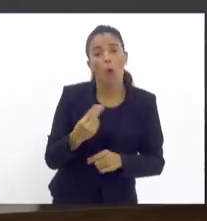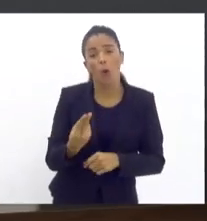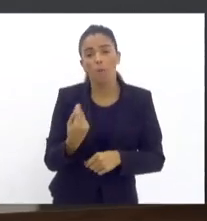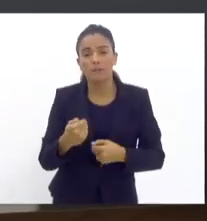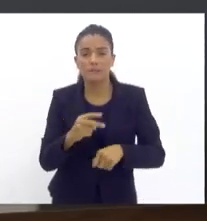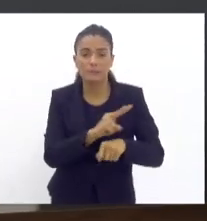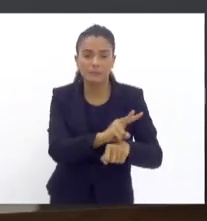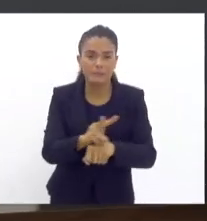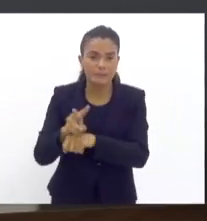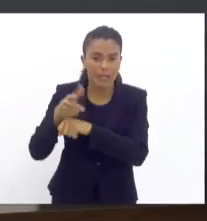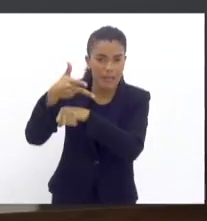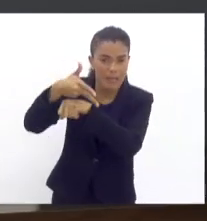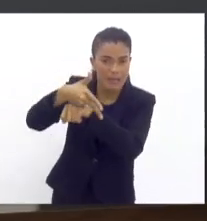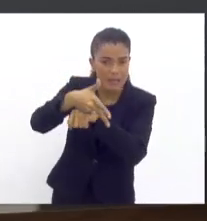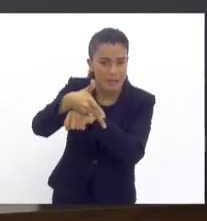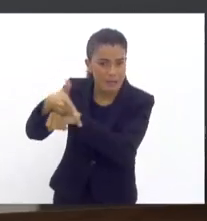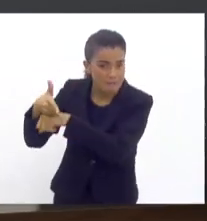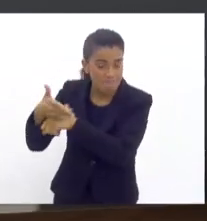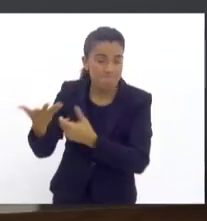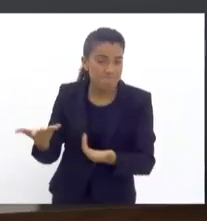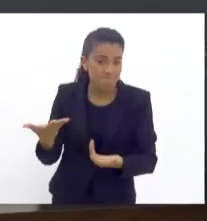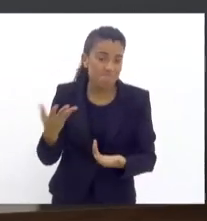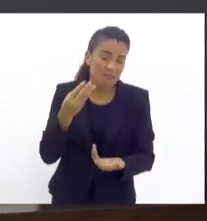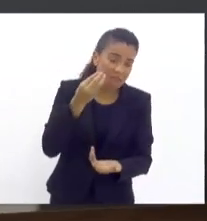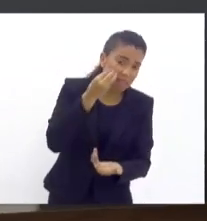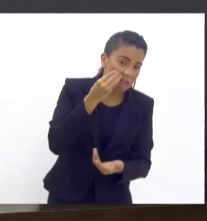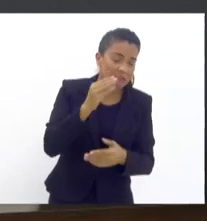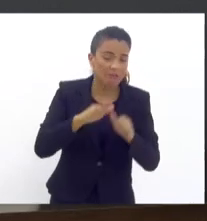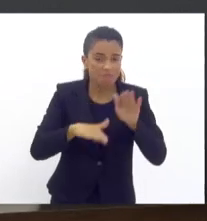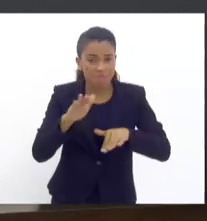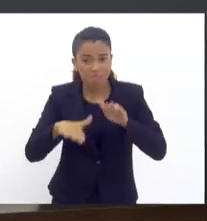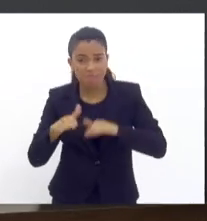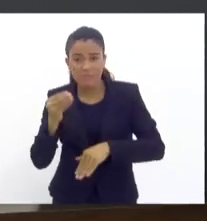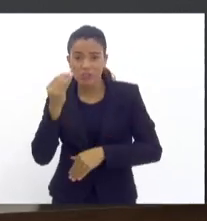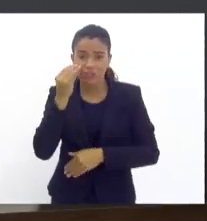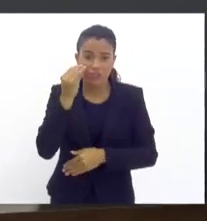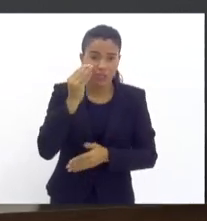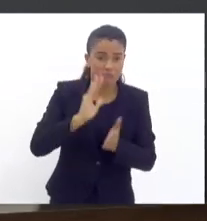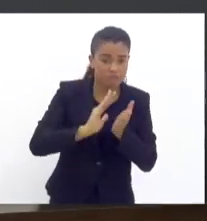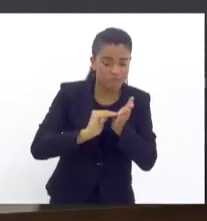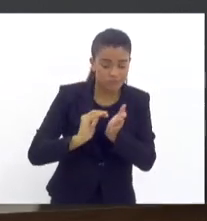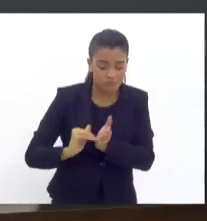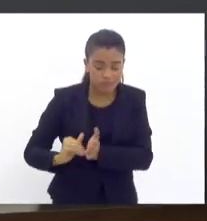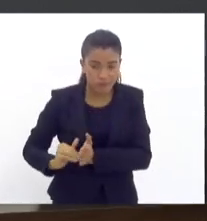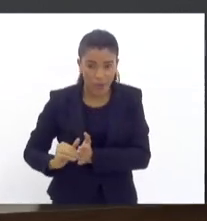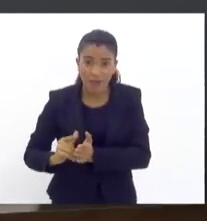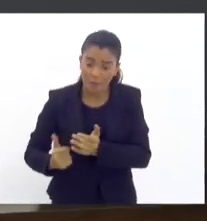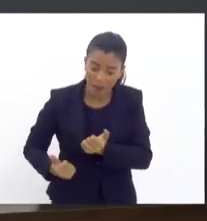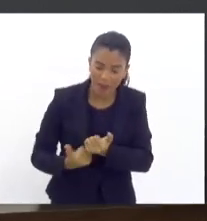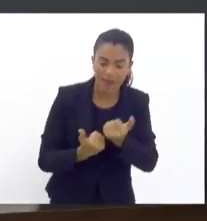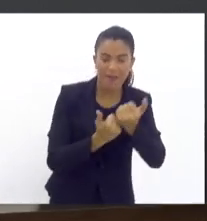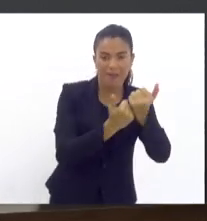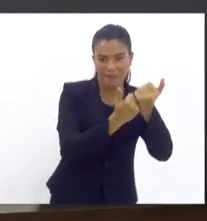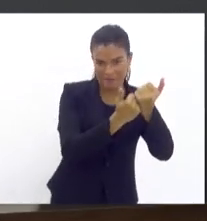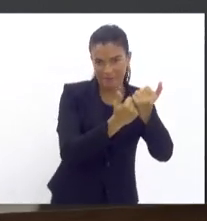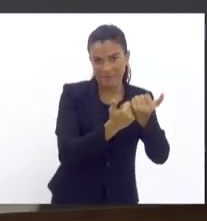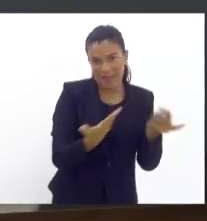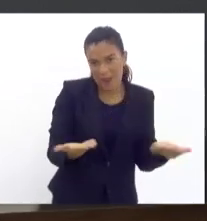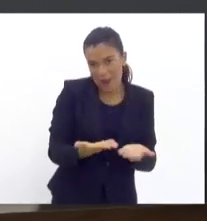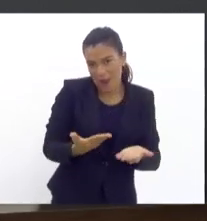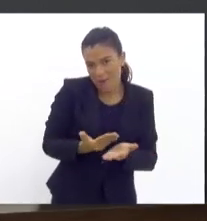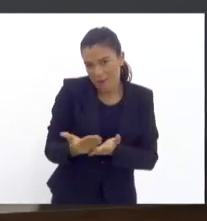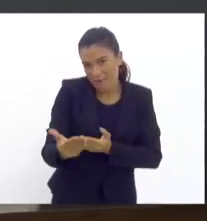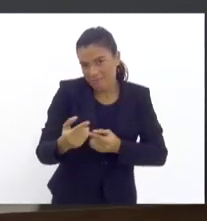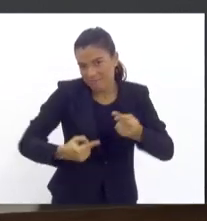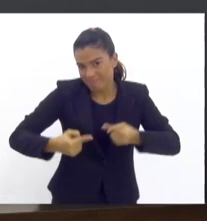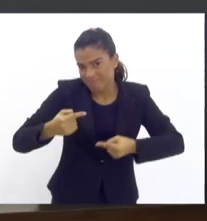câmeras, enfim, para a gente tentar tirar algumas coisas práticas que a gente pode contribuir nesse momento que a gente está começando a discutir a